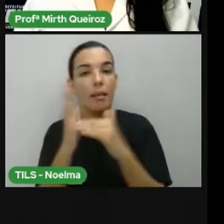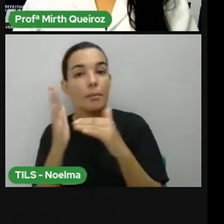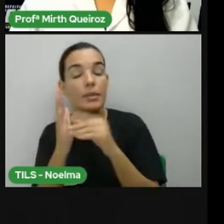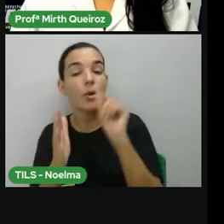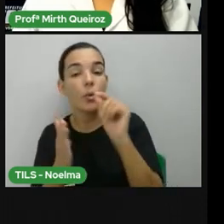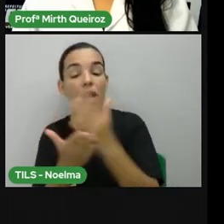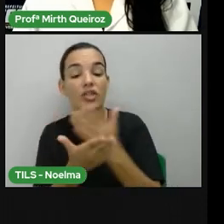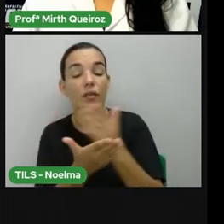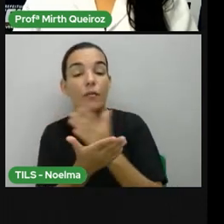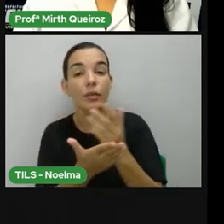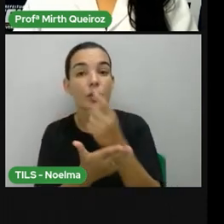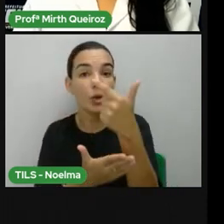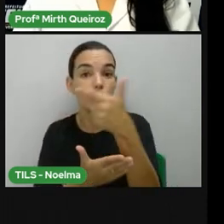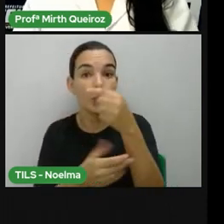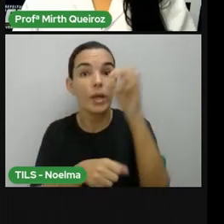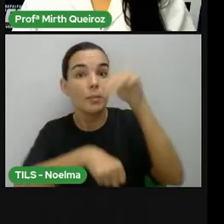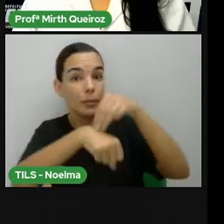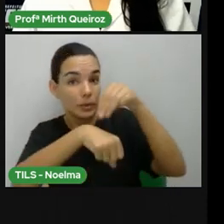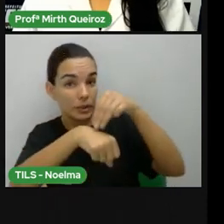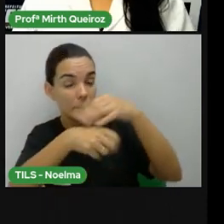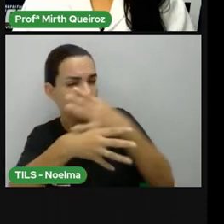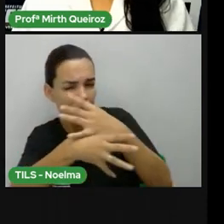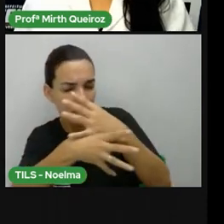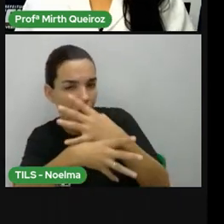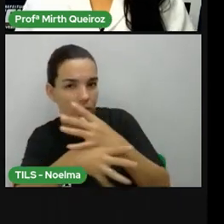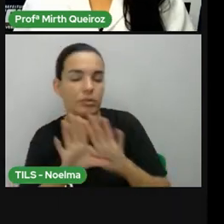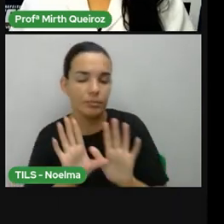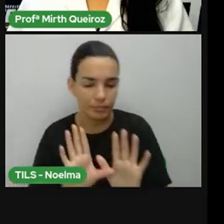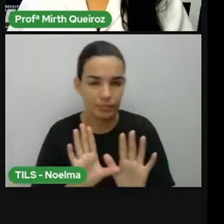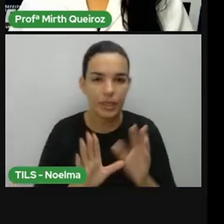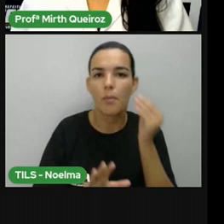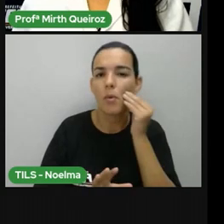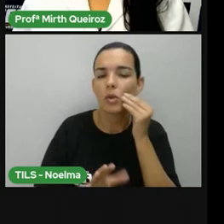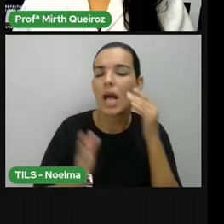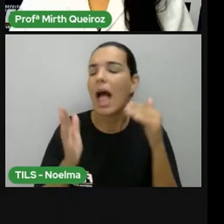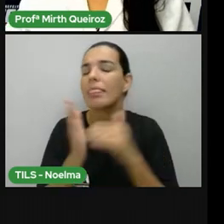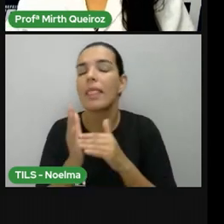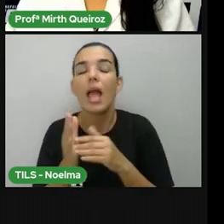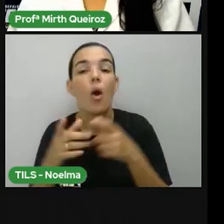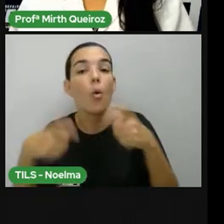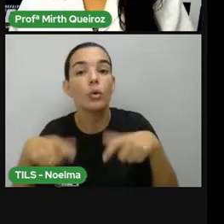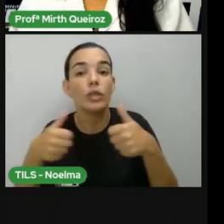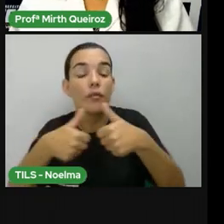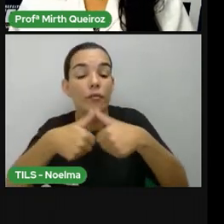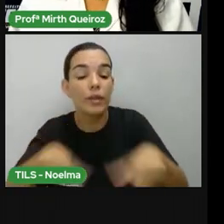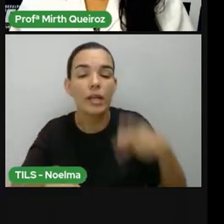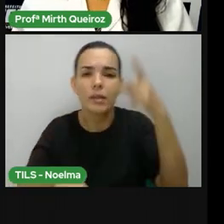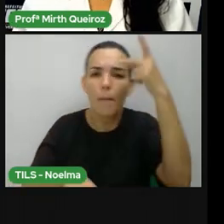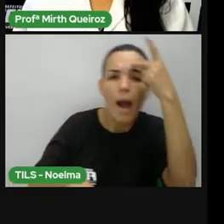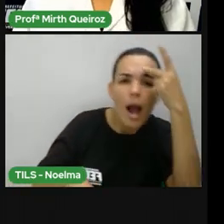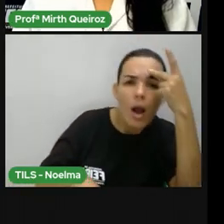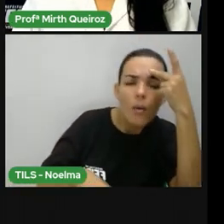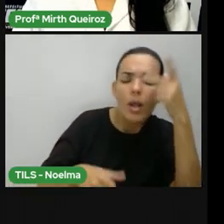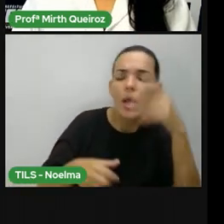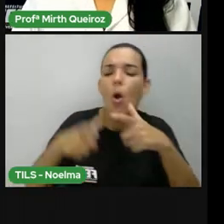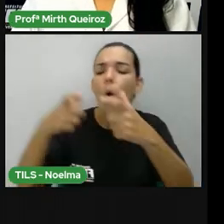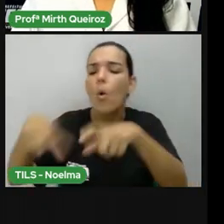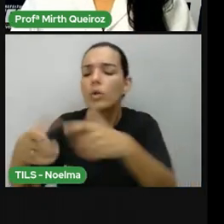ali os dois municípios. Até onde é São Paulo, até onde, a partir de onde é Guarulhos, né?